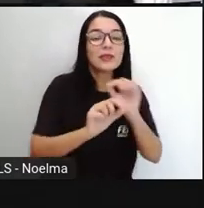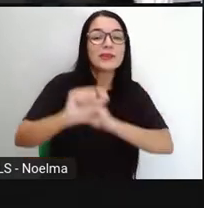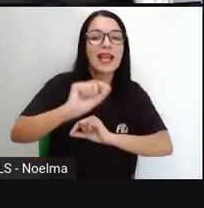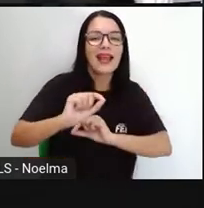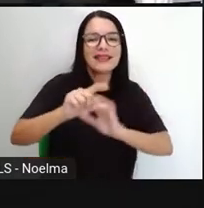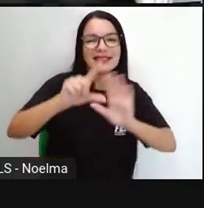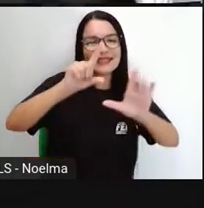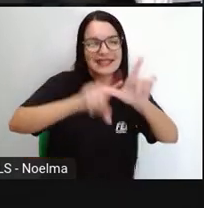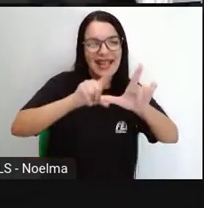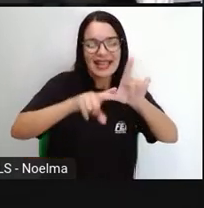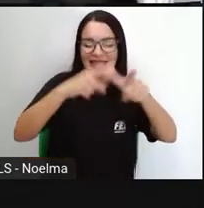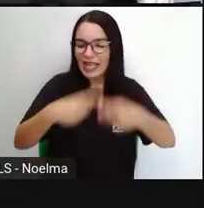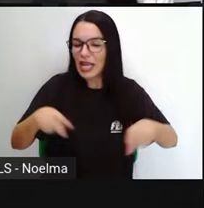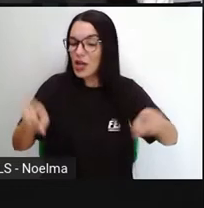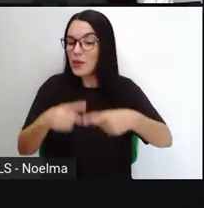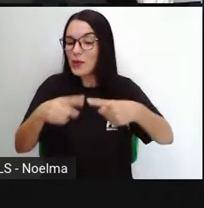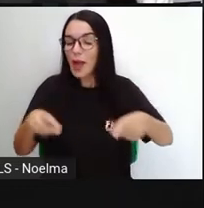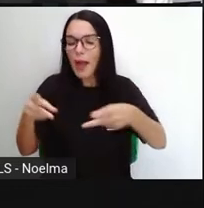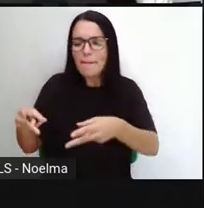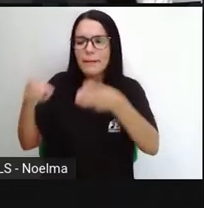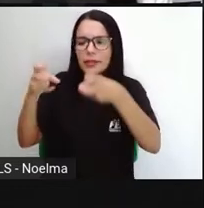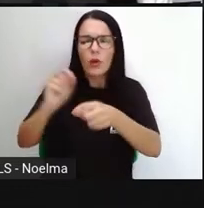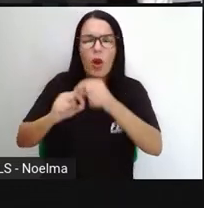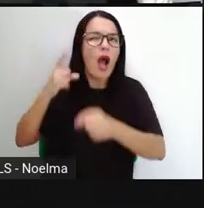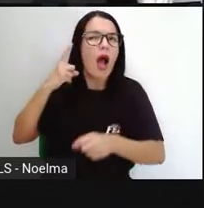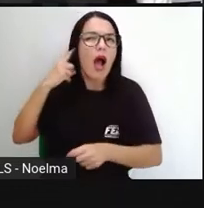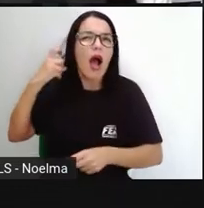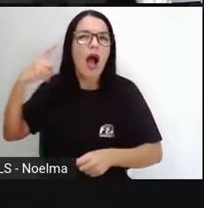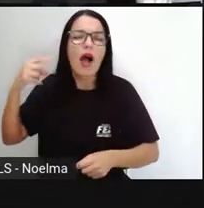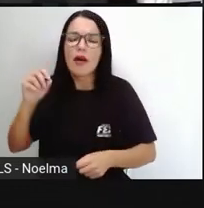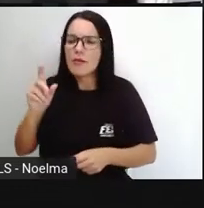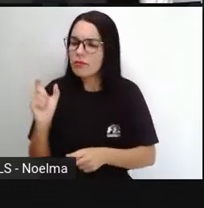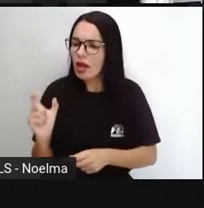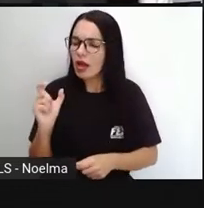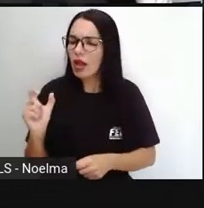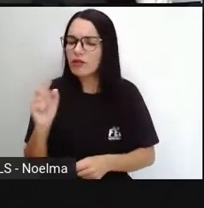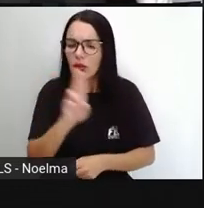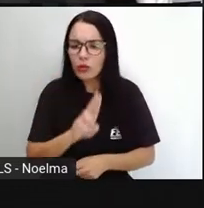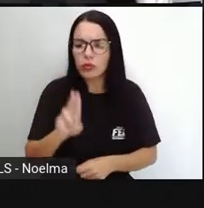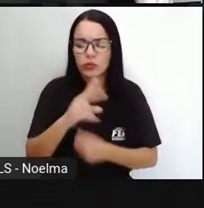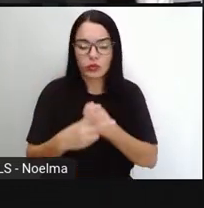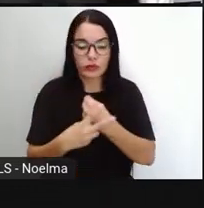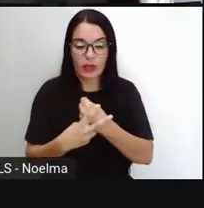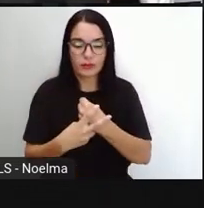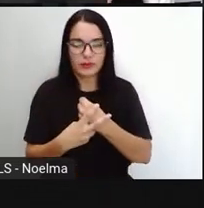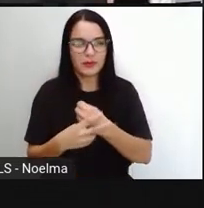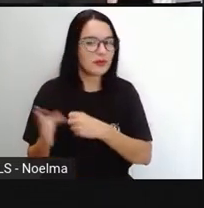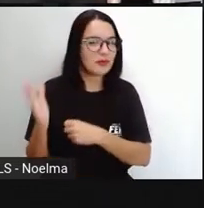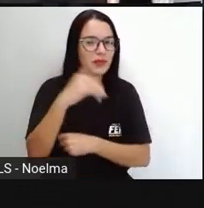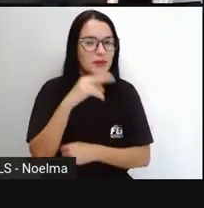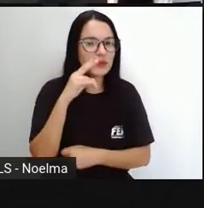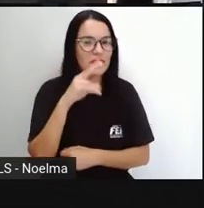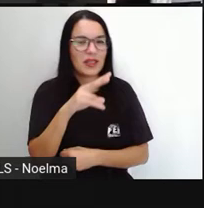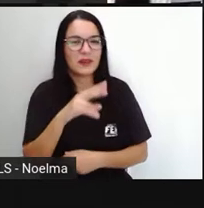musical, né? Percebendo estas palavras e o uso dos verbos dentro de uma música. Vamos lá?